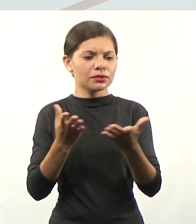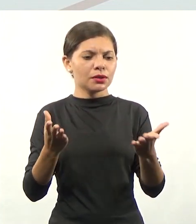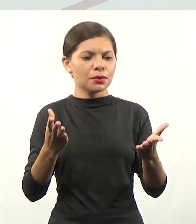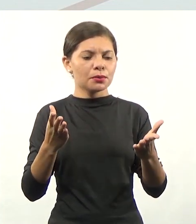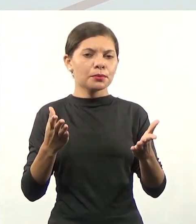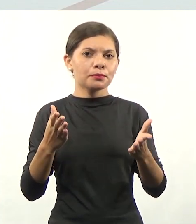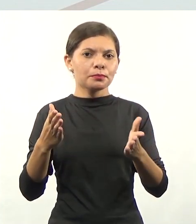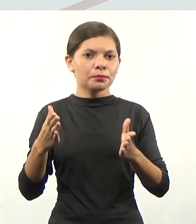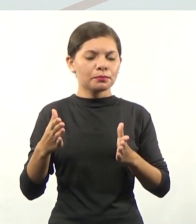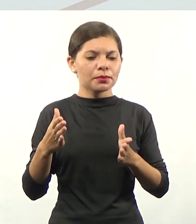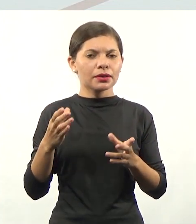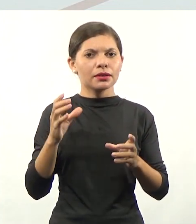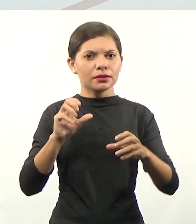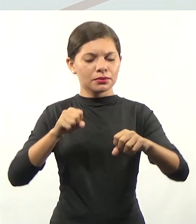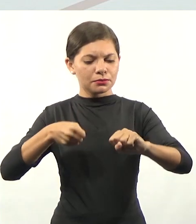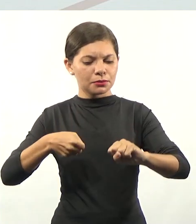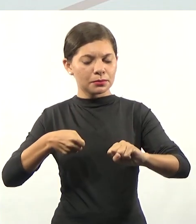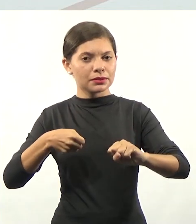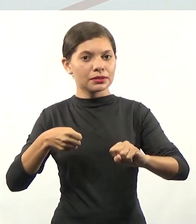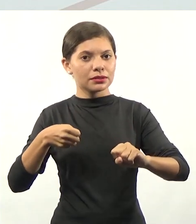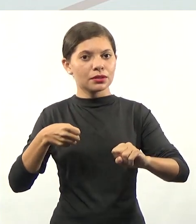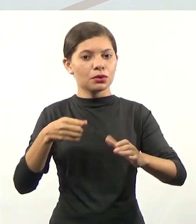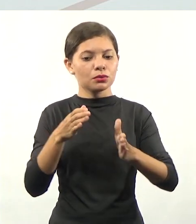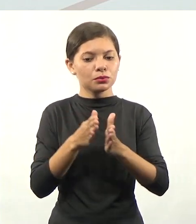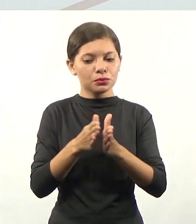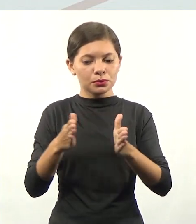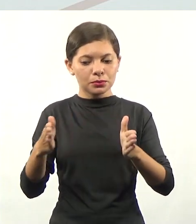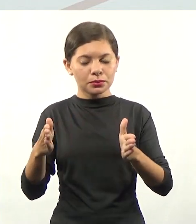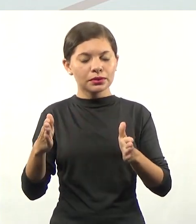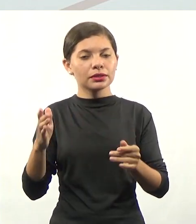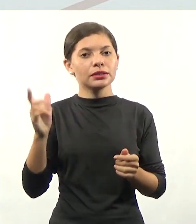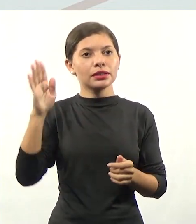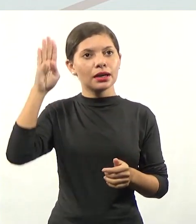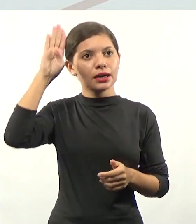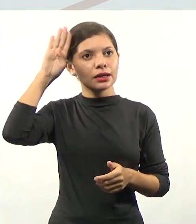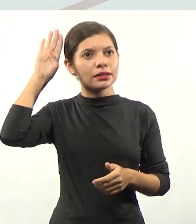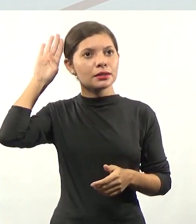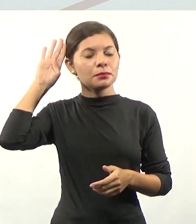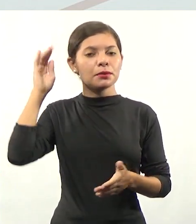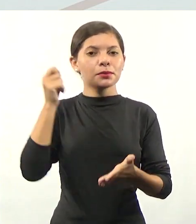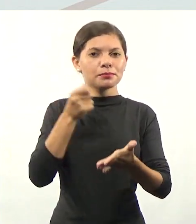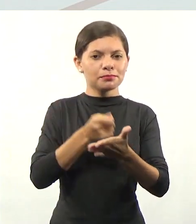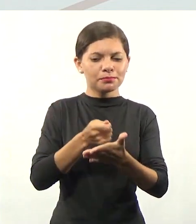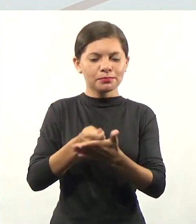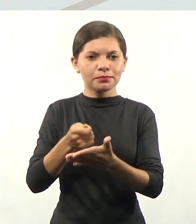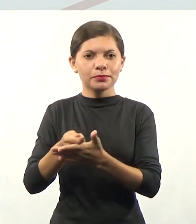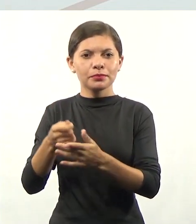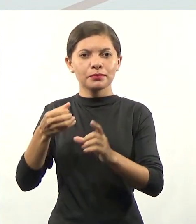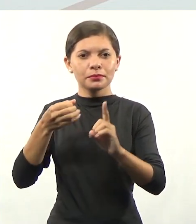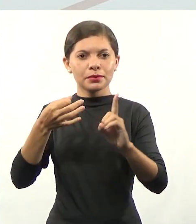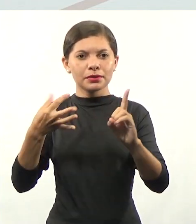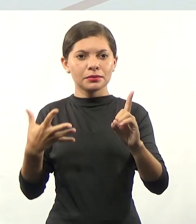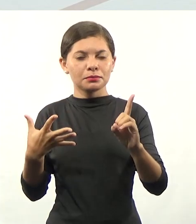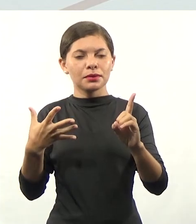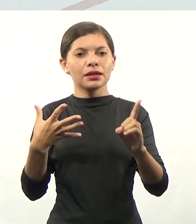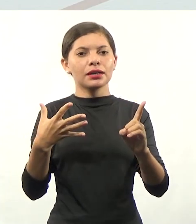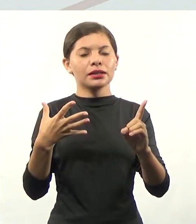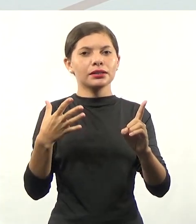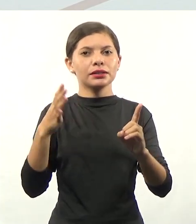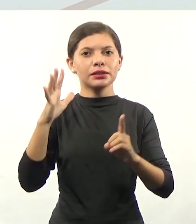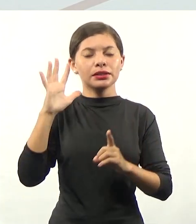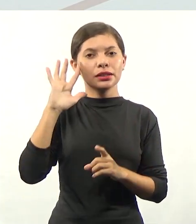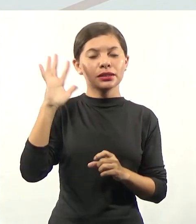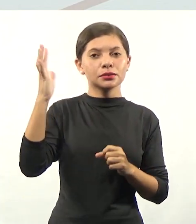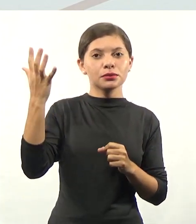formativo durante a academia, é obrigatório você participar de ações de extensão. Então, realizar um